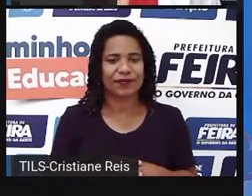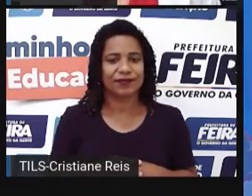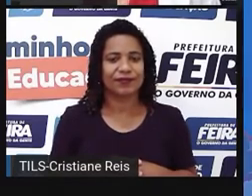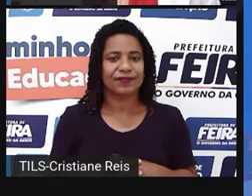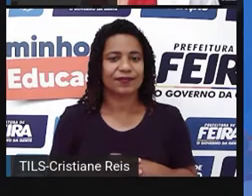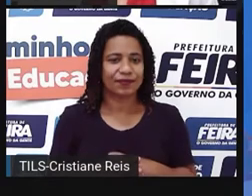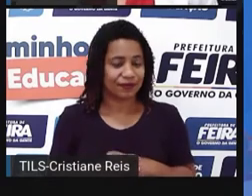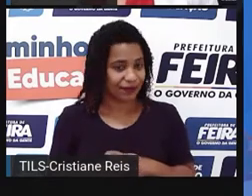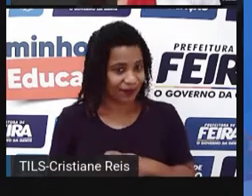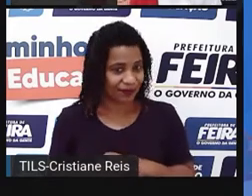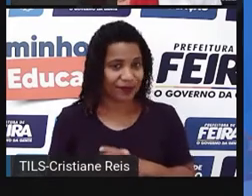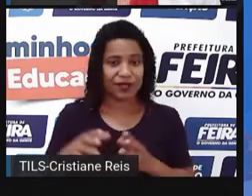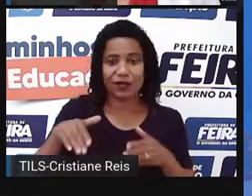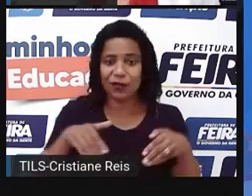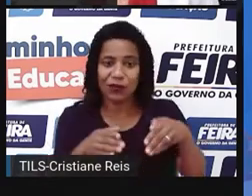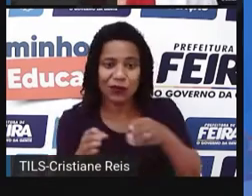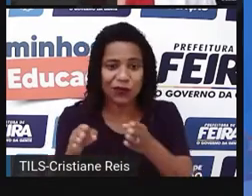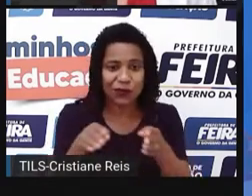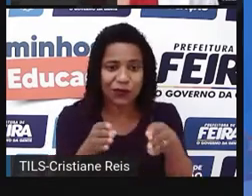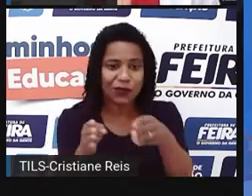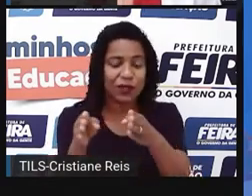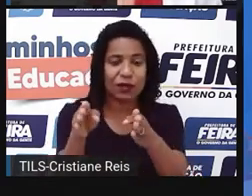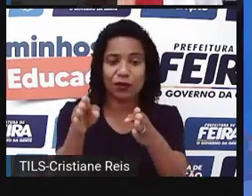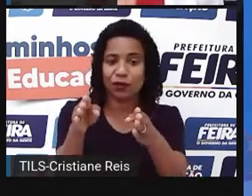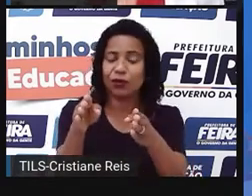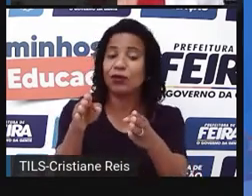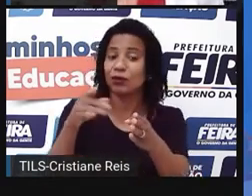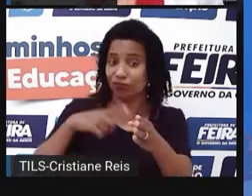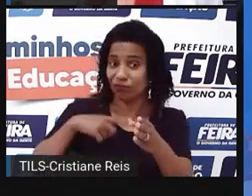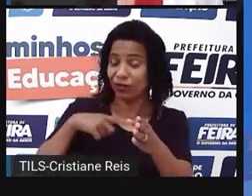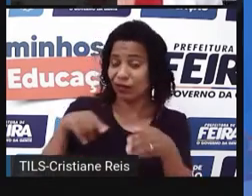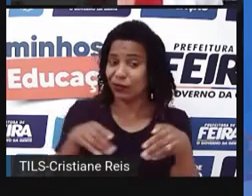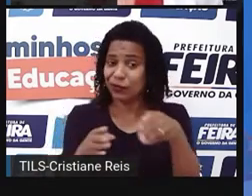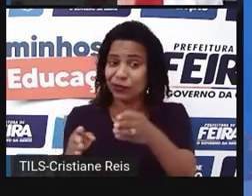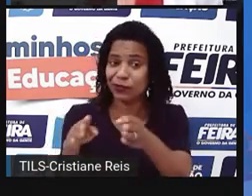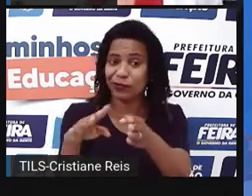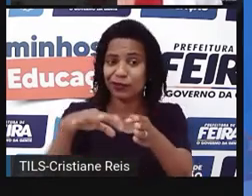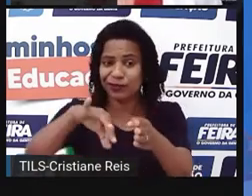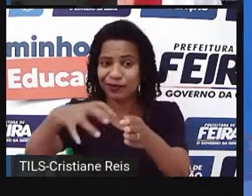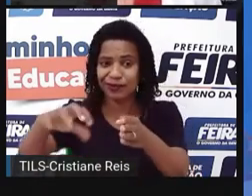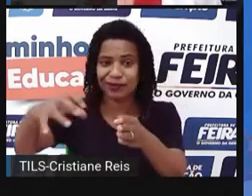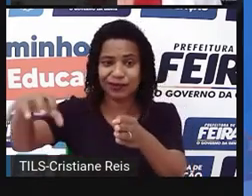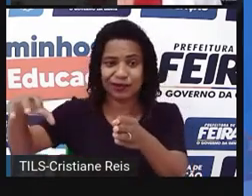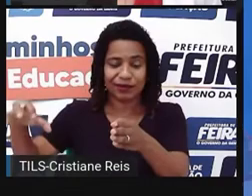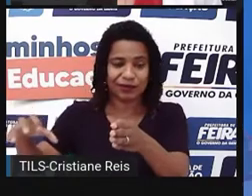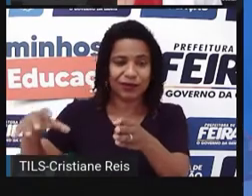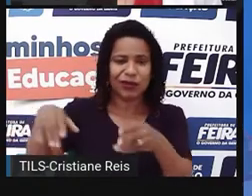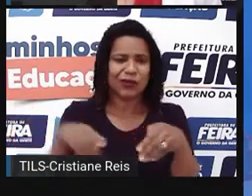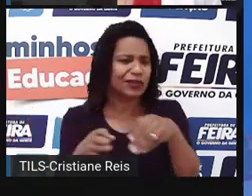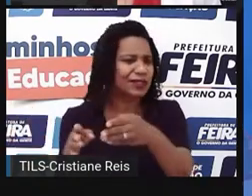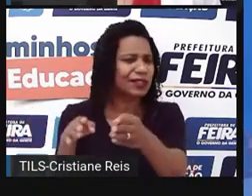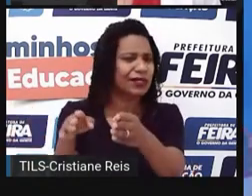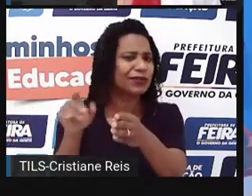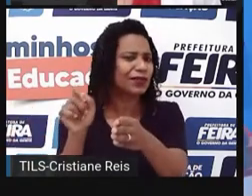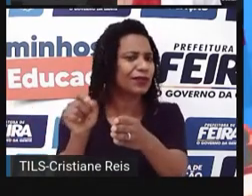O rio que corre através do mundo Interland está cheio de fatos e ficção.